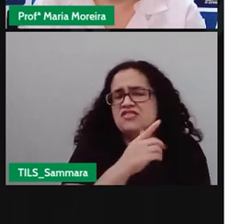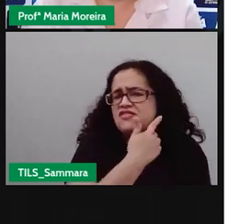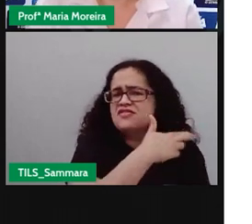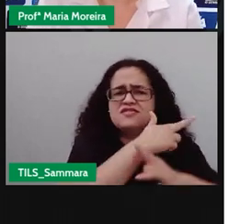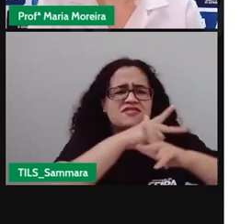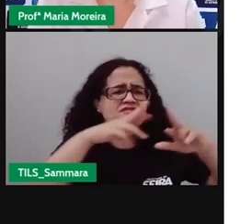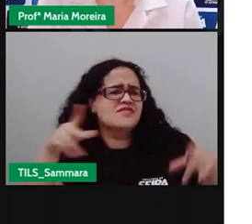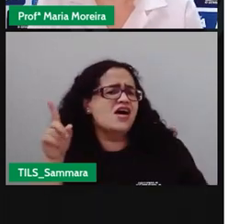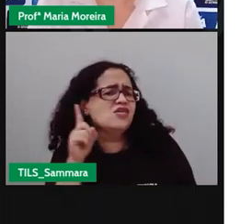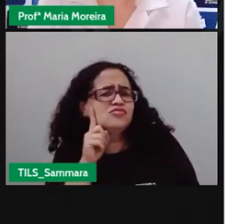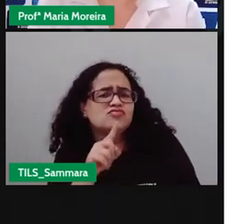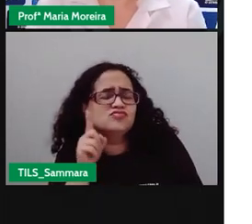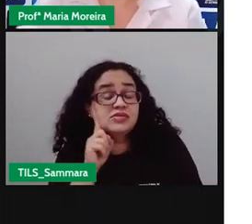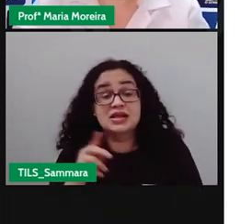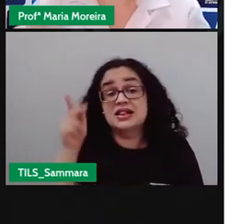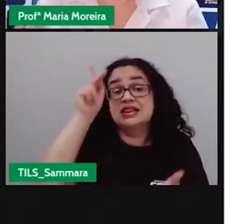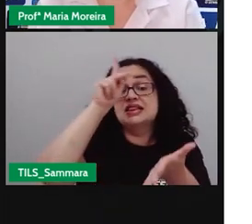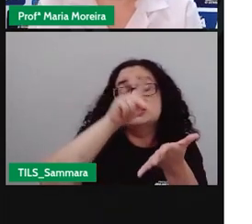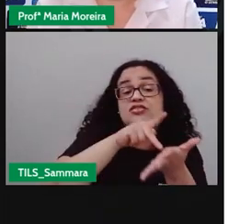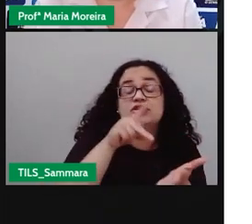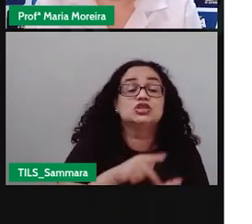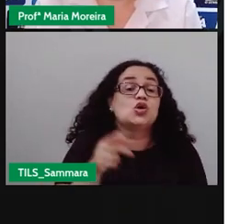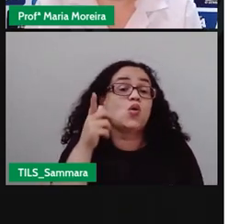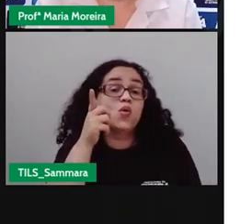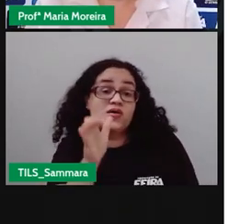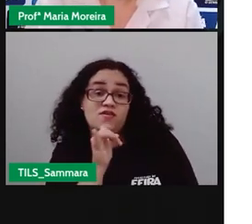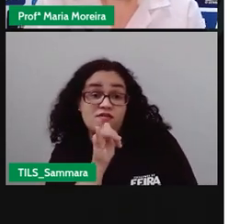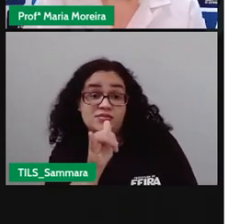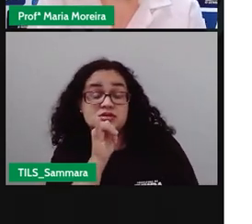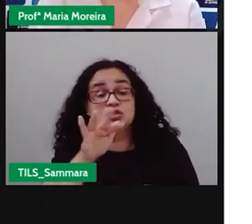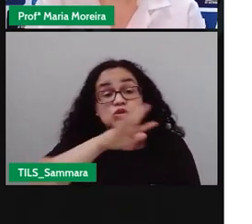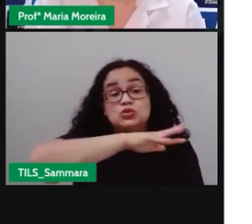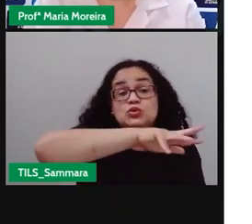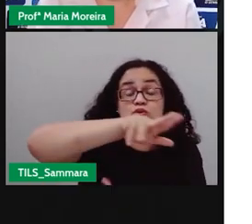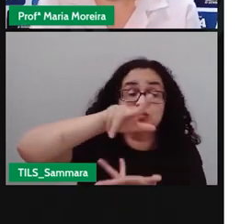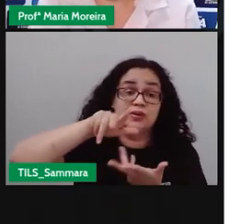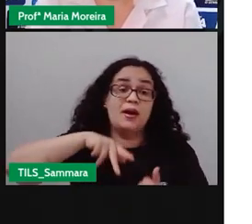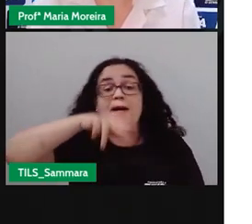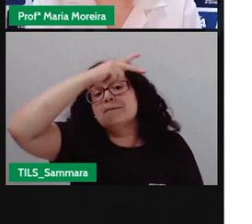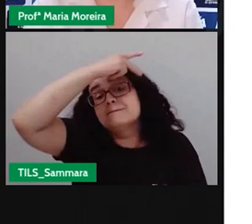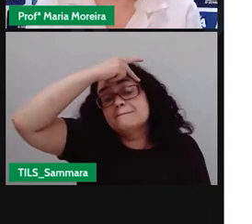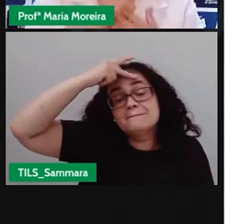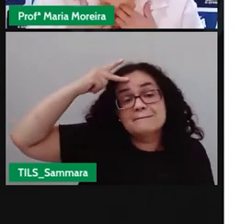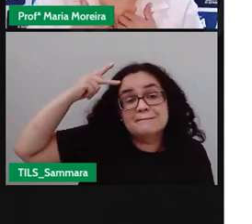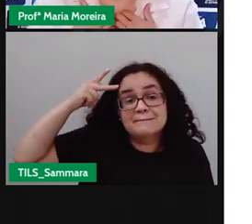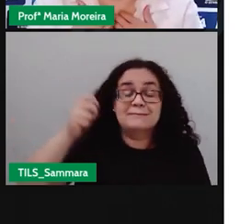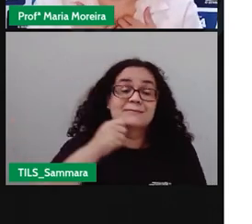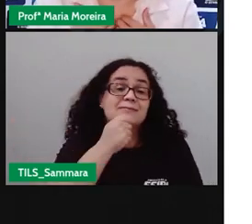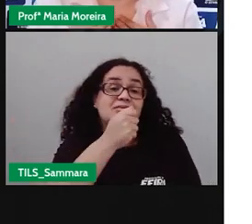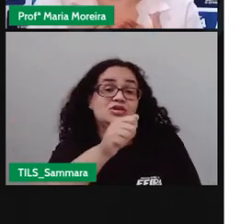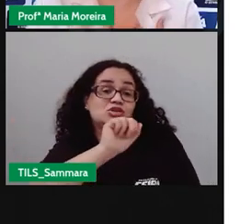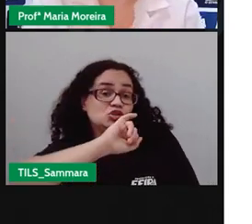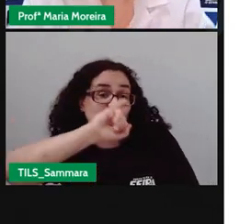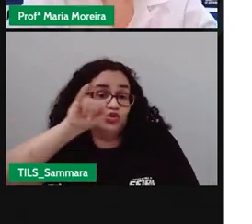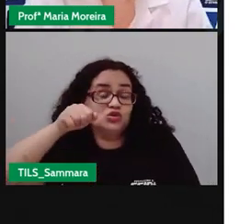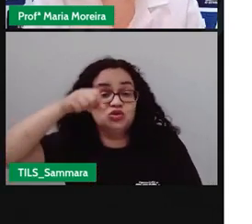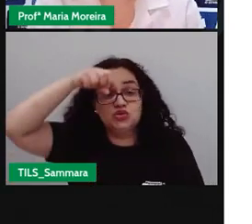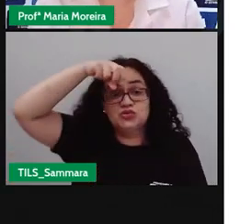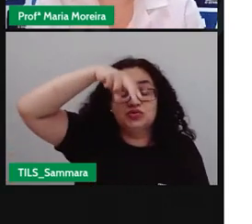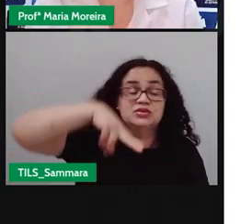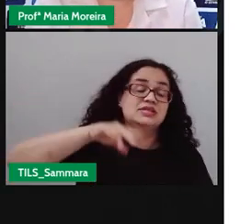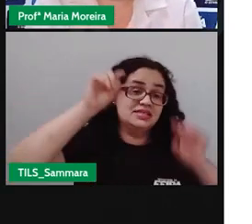E aí você, na verdade, consegue informações do mundo inteiro. E essas pessoas, esses repórteres, esses jornalistas, eles são